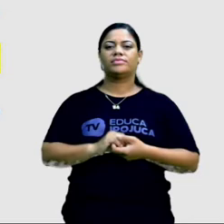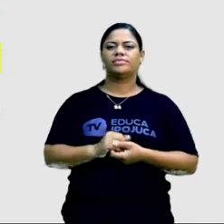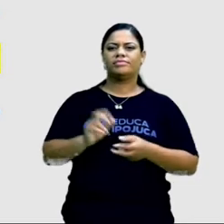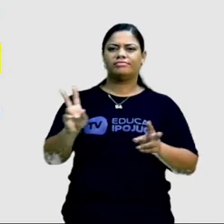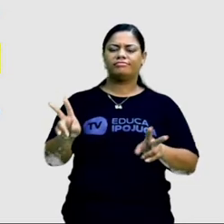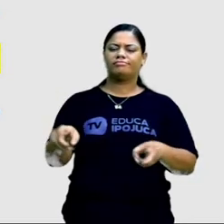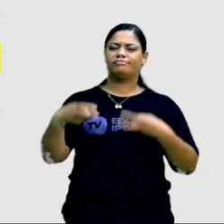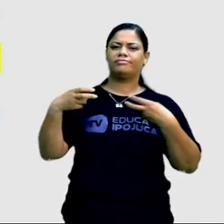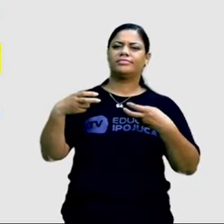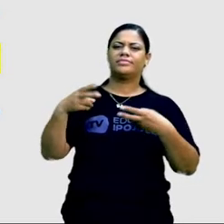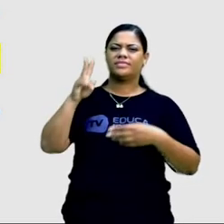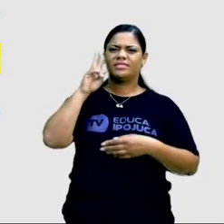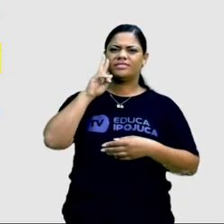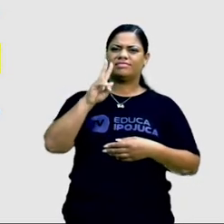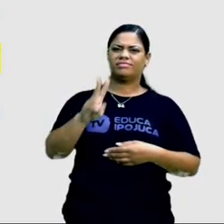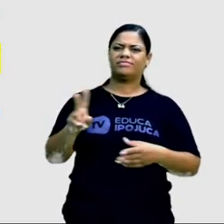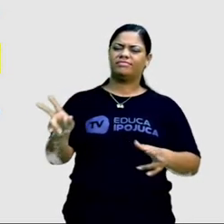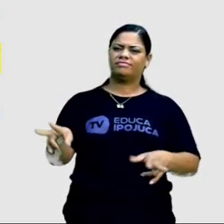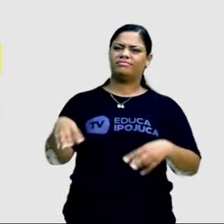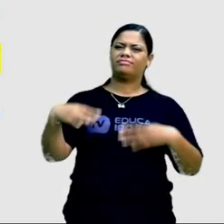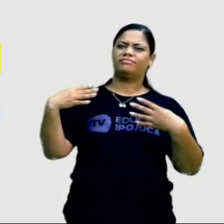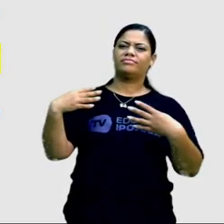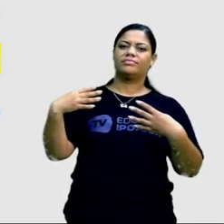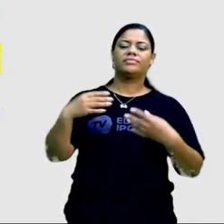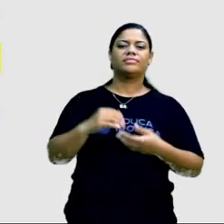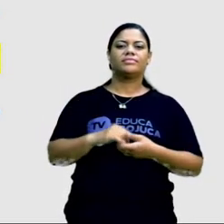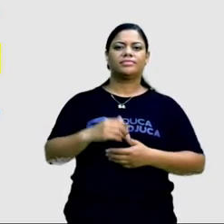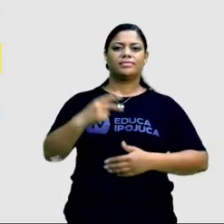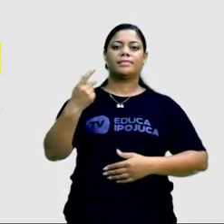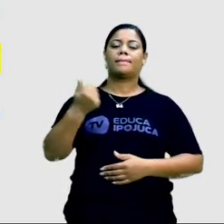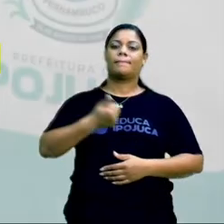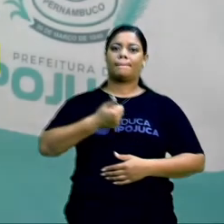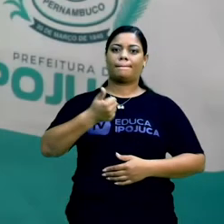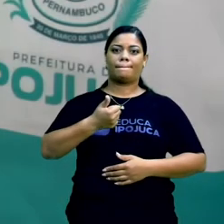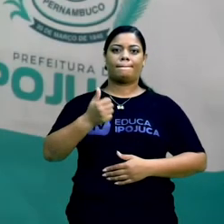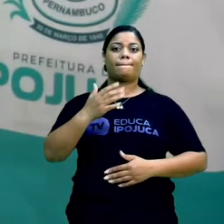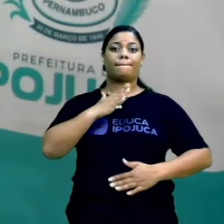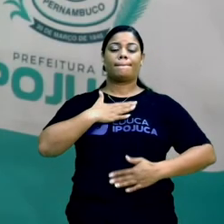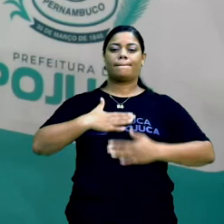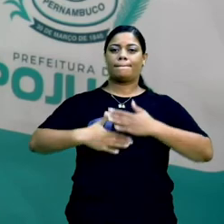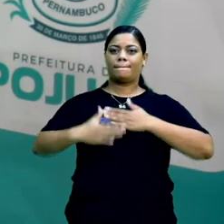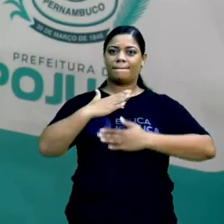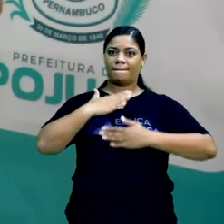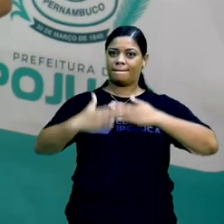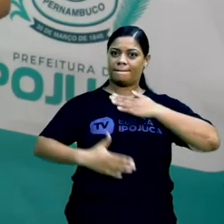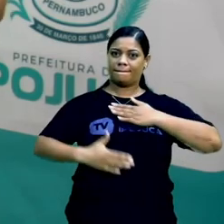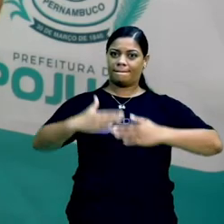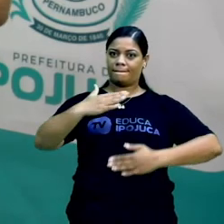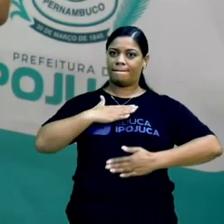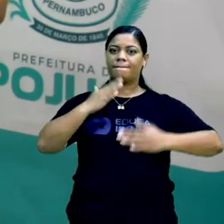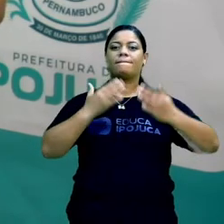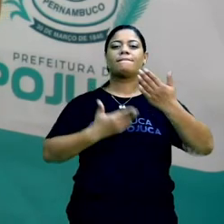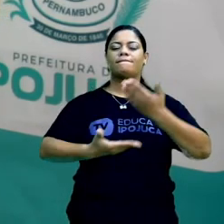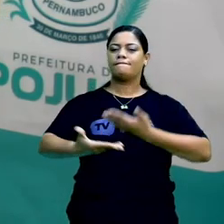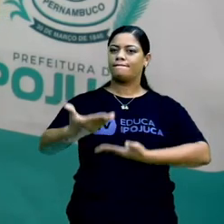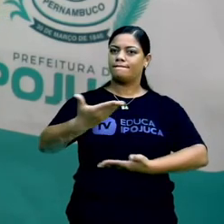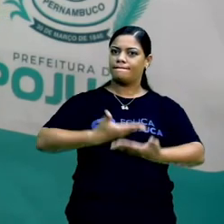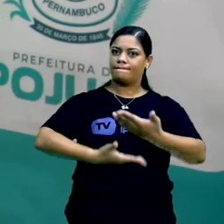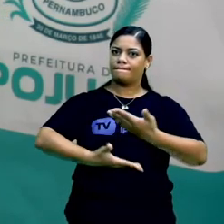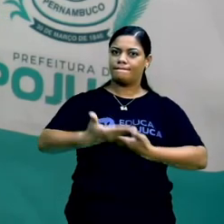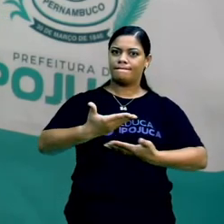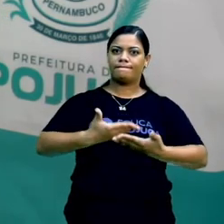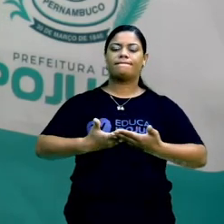olhar para nós mesmos, de que precisamos nos priorizar. É uma reportagem muito interessante para a gente